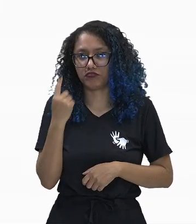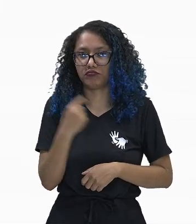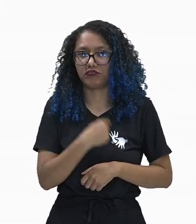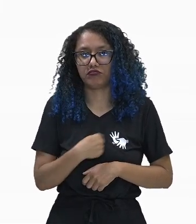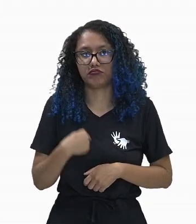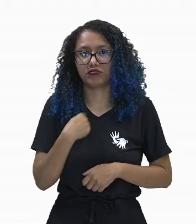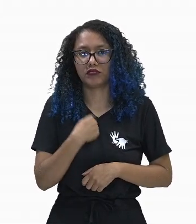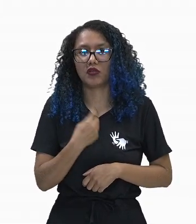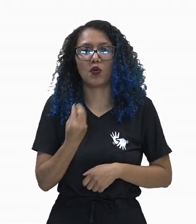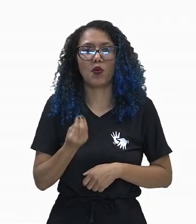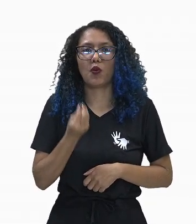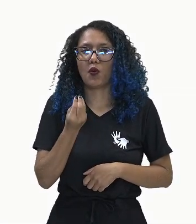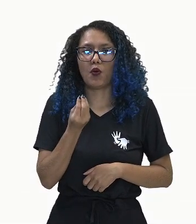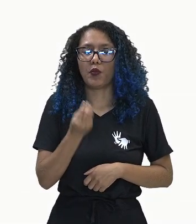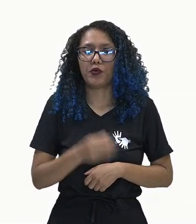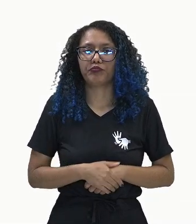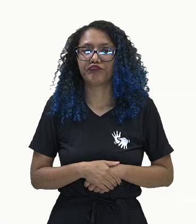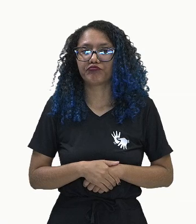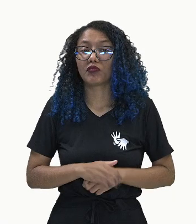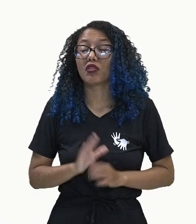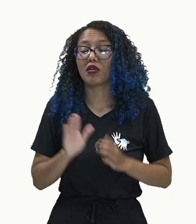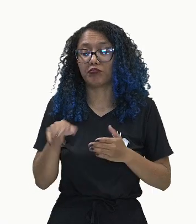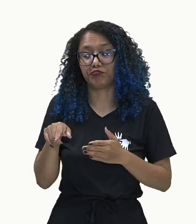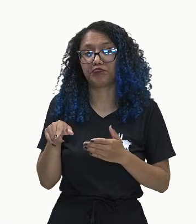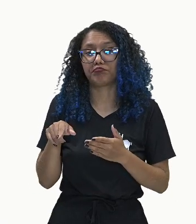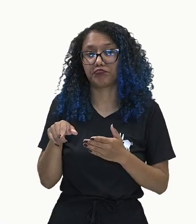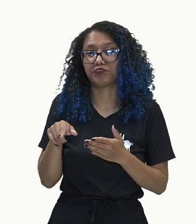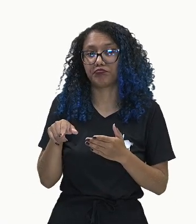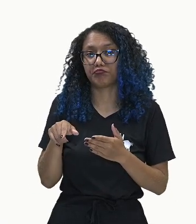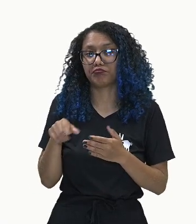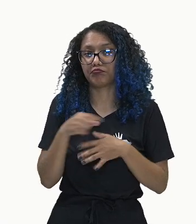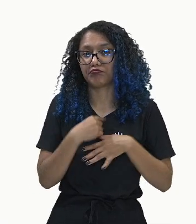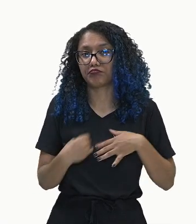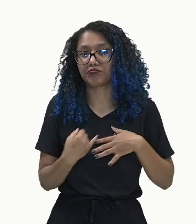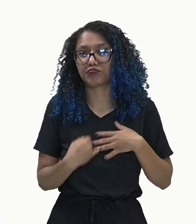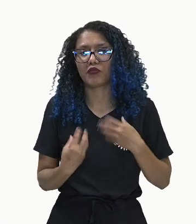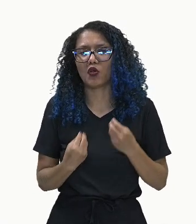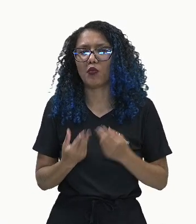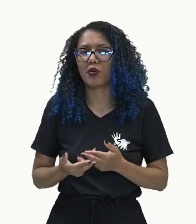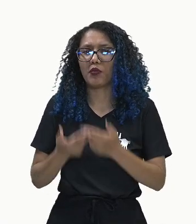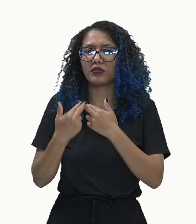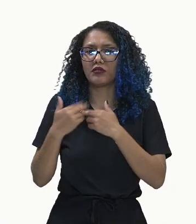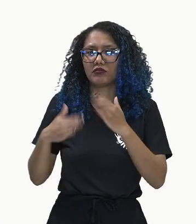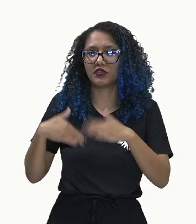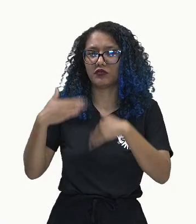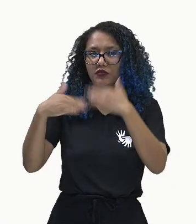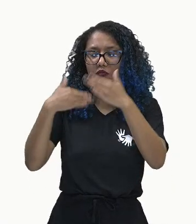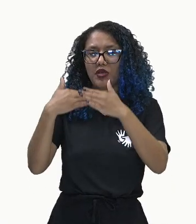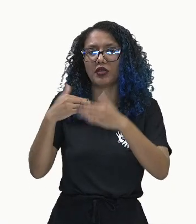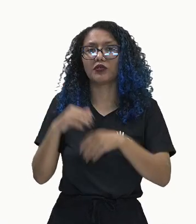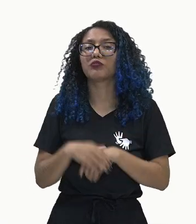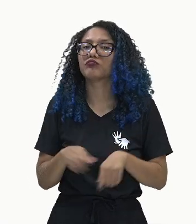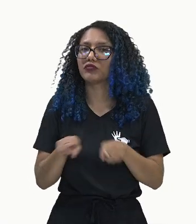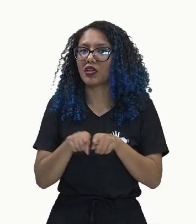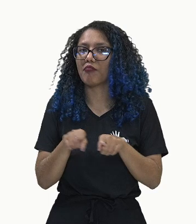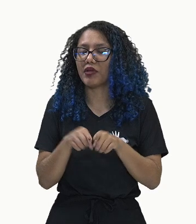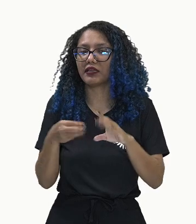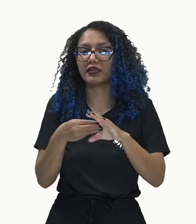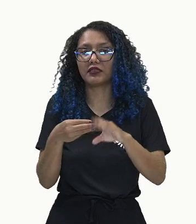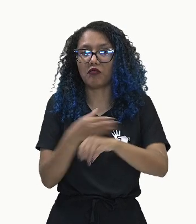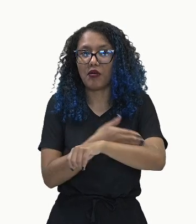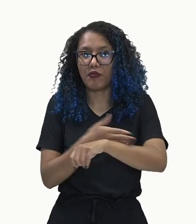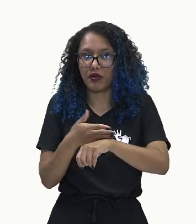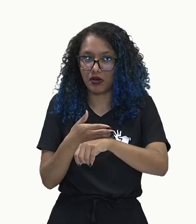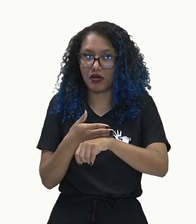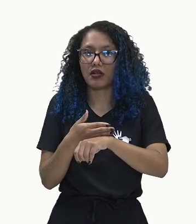o sistema linfático, ele é responsável pelo desenvolvimento e maturação do linfócito T também, e